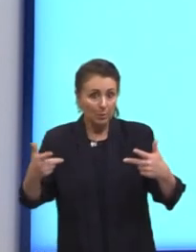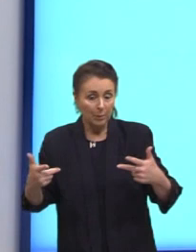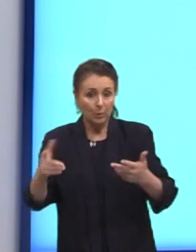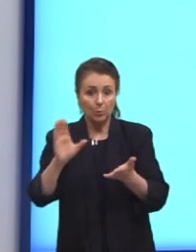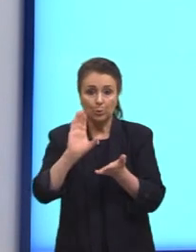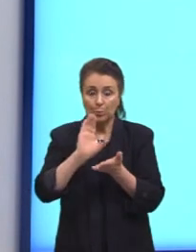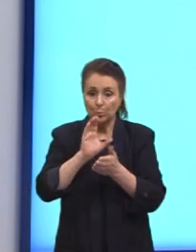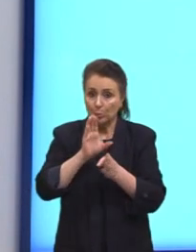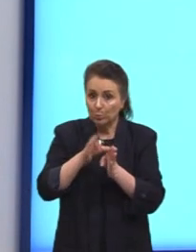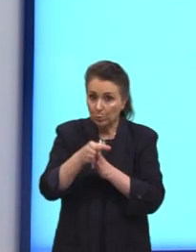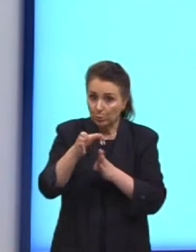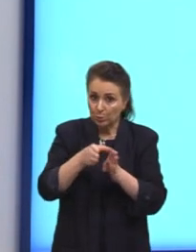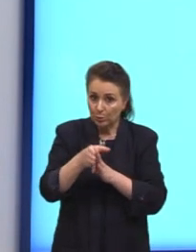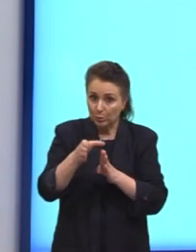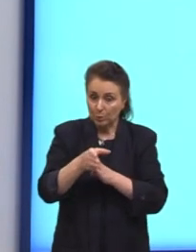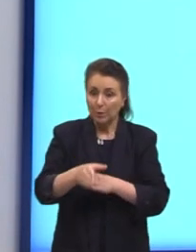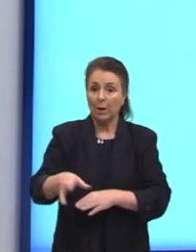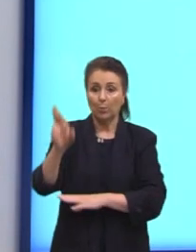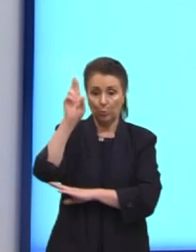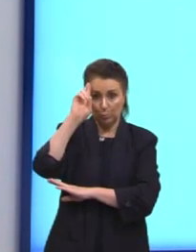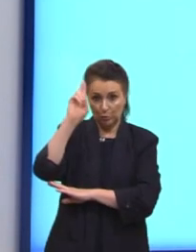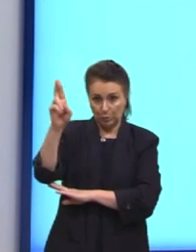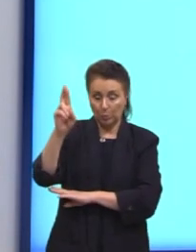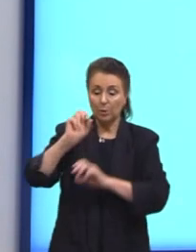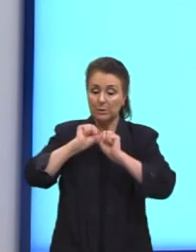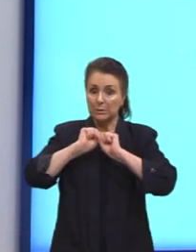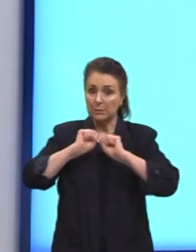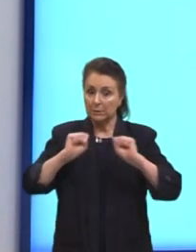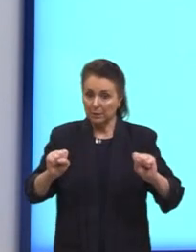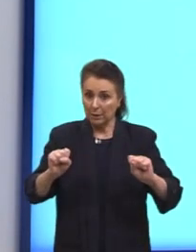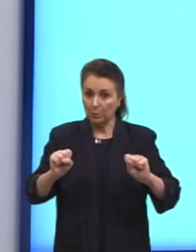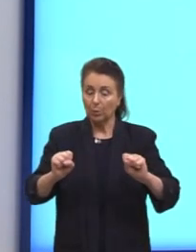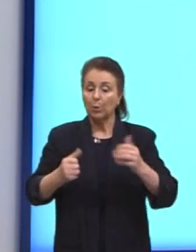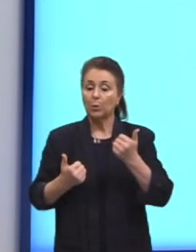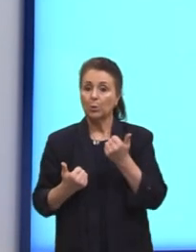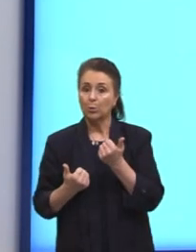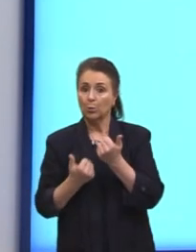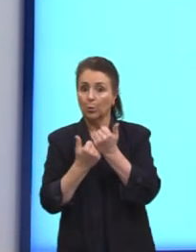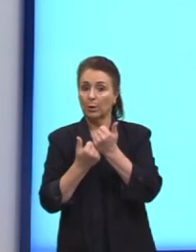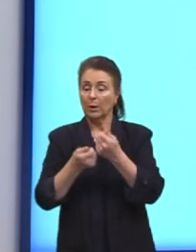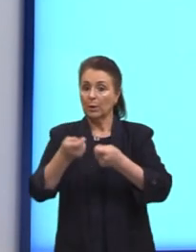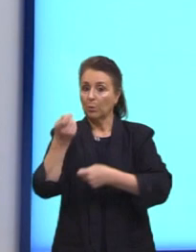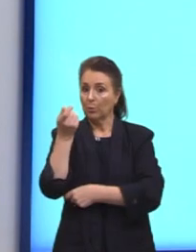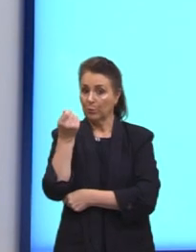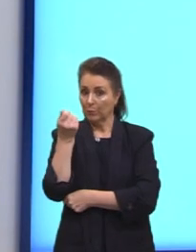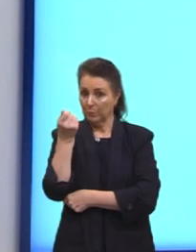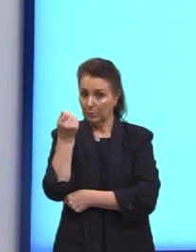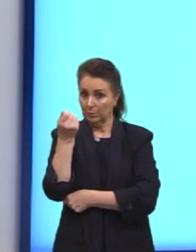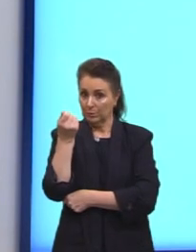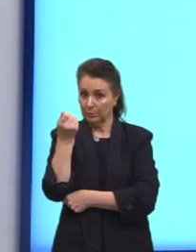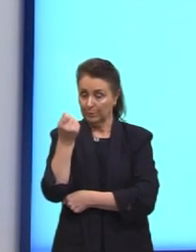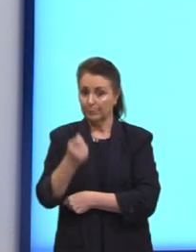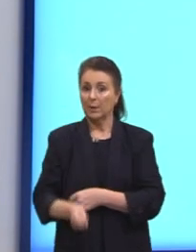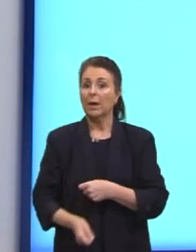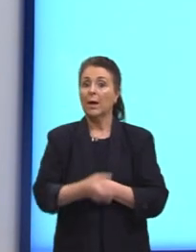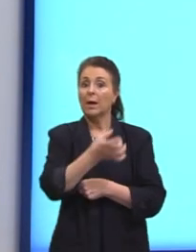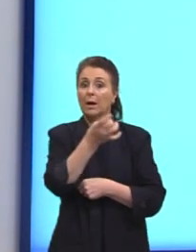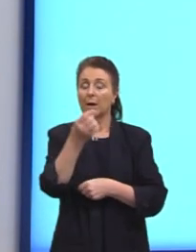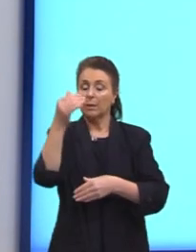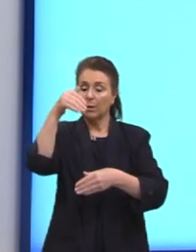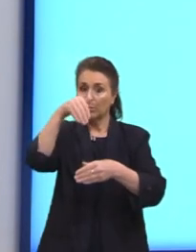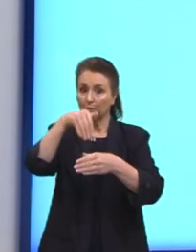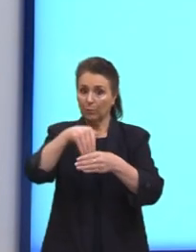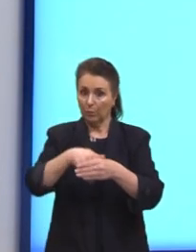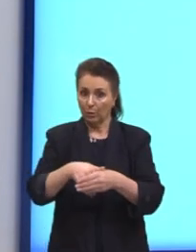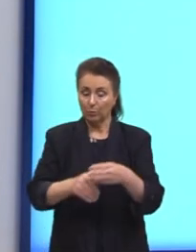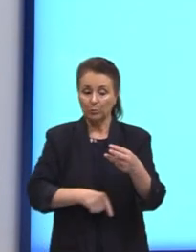instituição são diretor, secretário e coordenador financeiro. Em cada voto será colocado